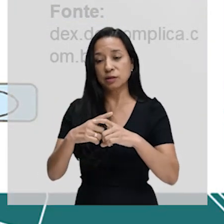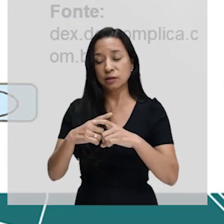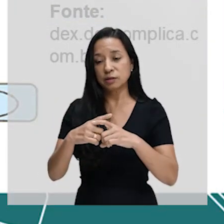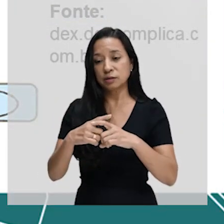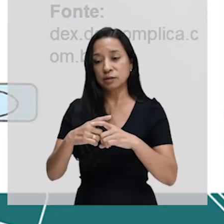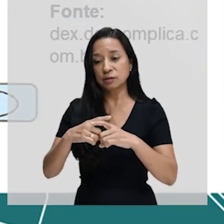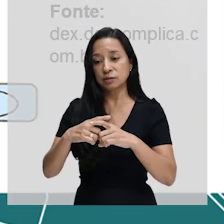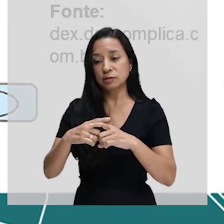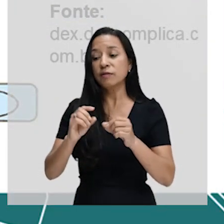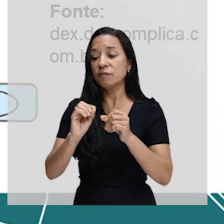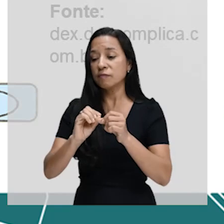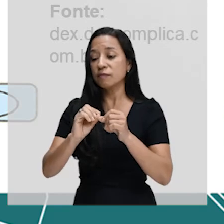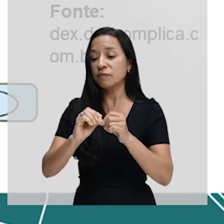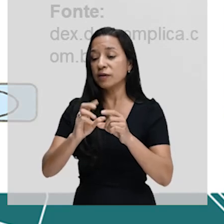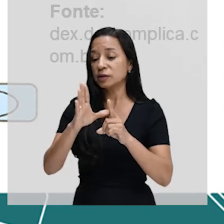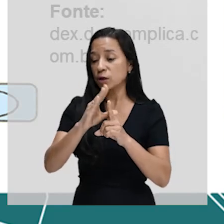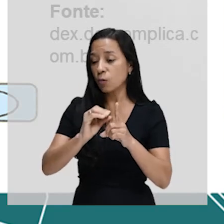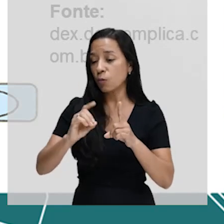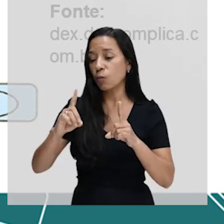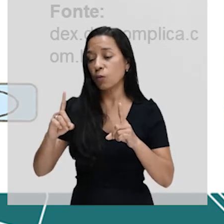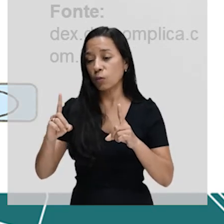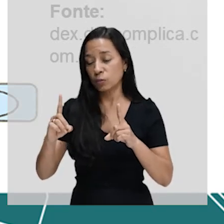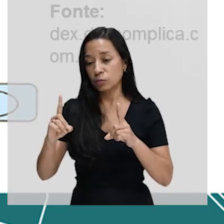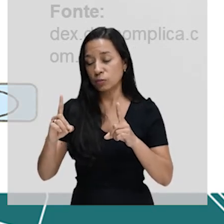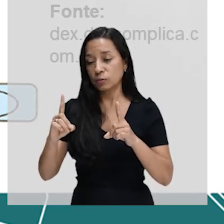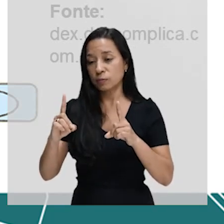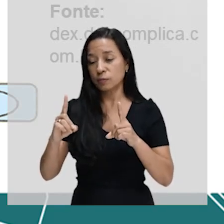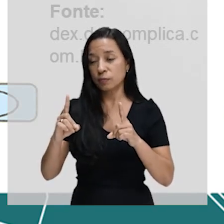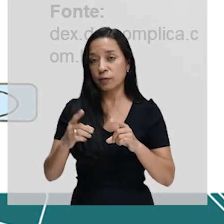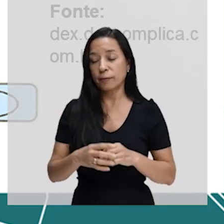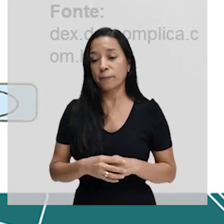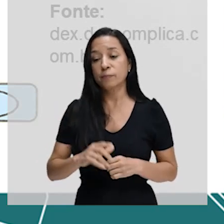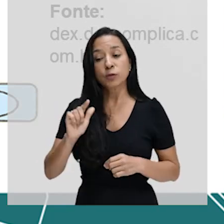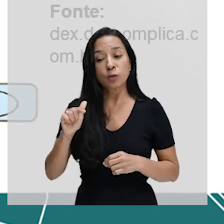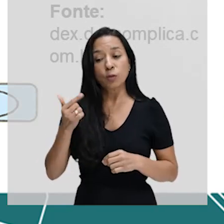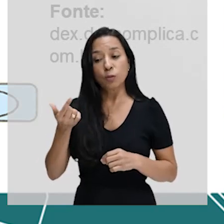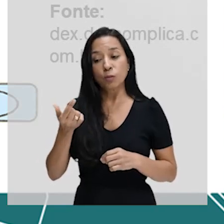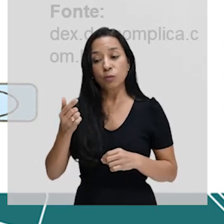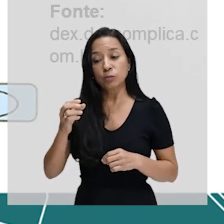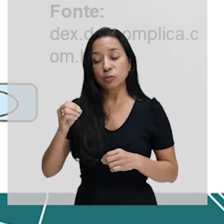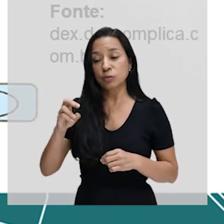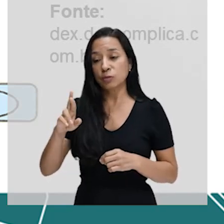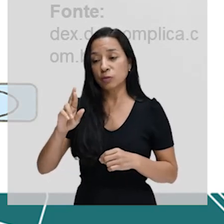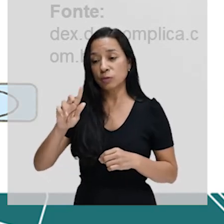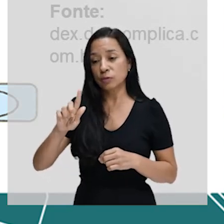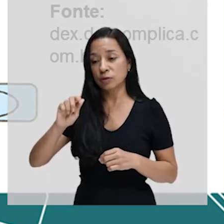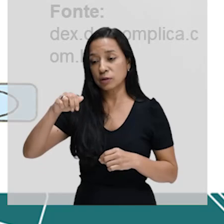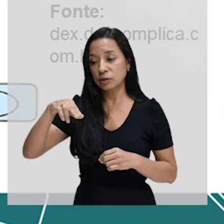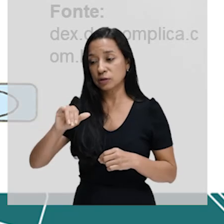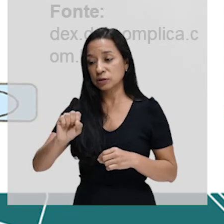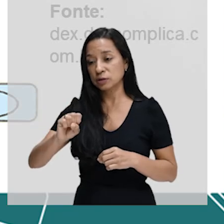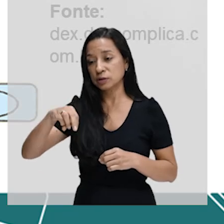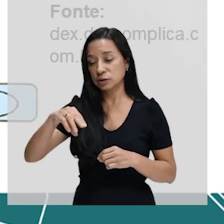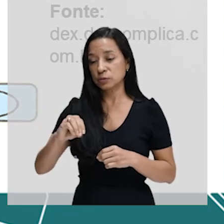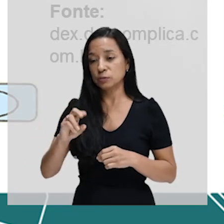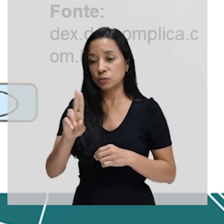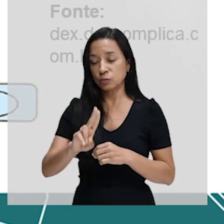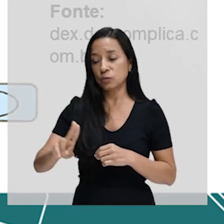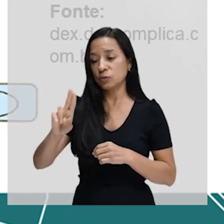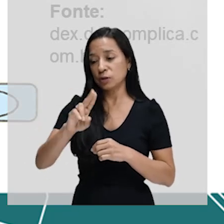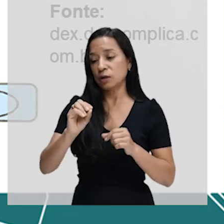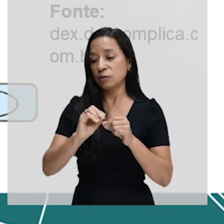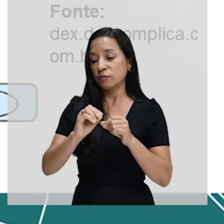de produzir clones. E um outro organismo que pode ser usado para produzir clones